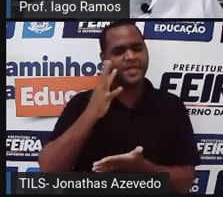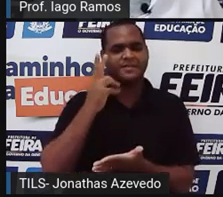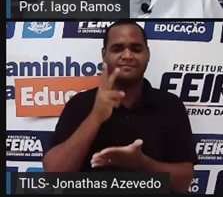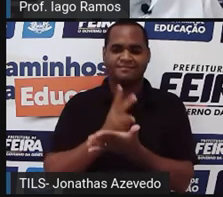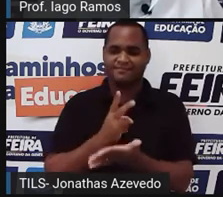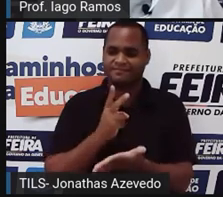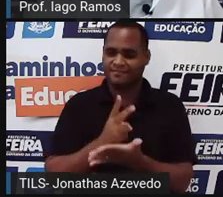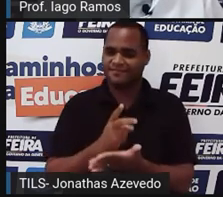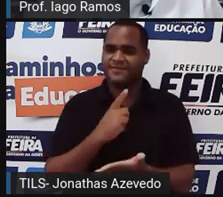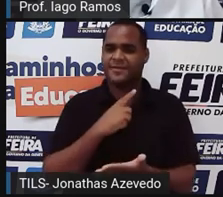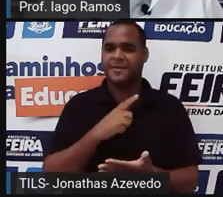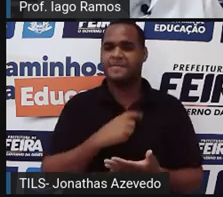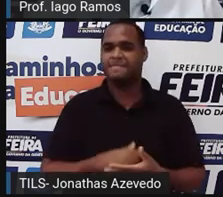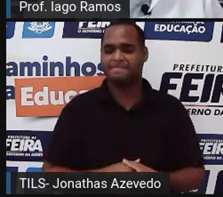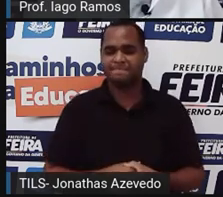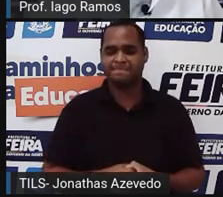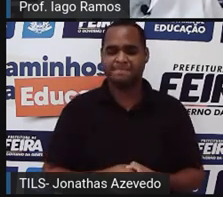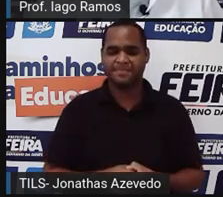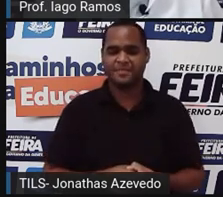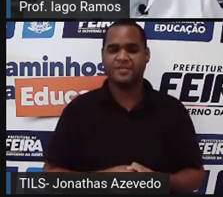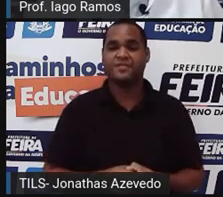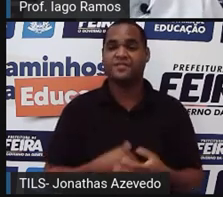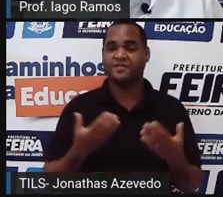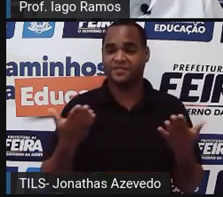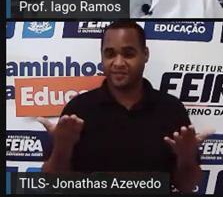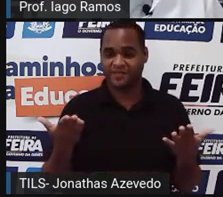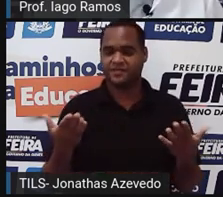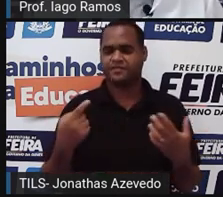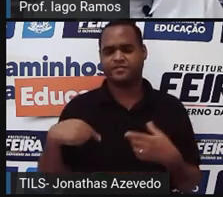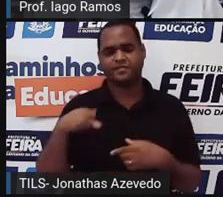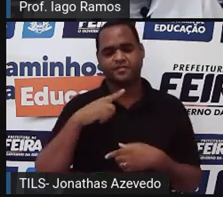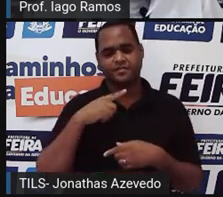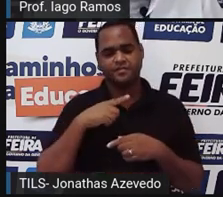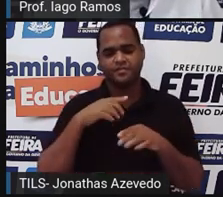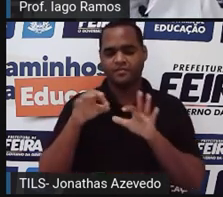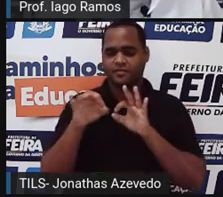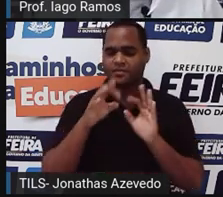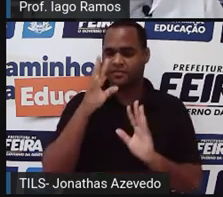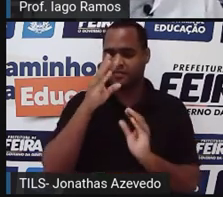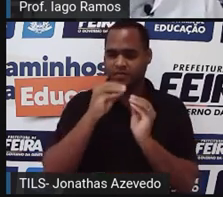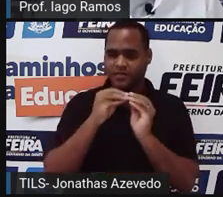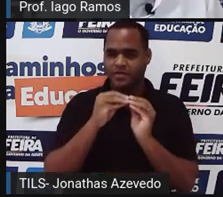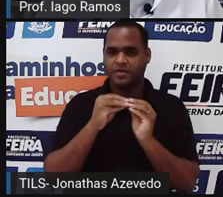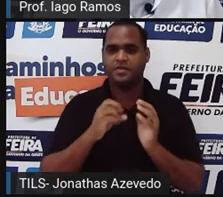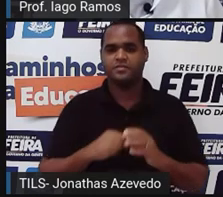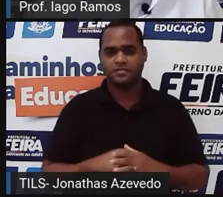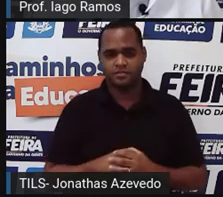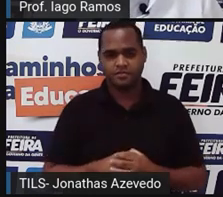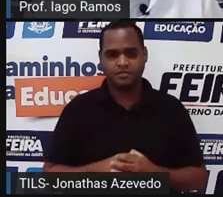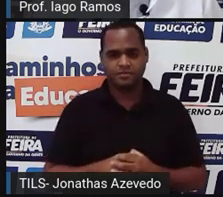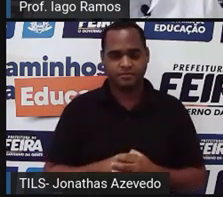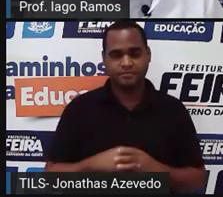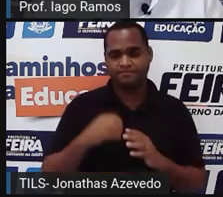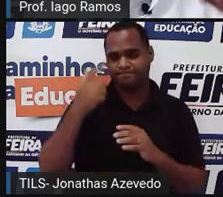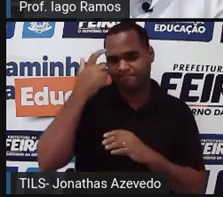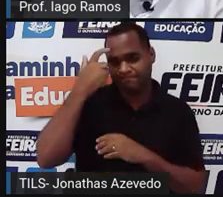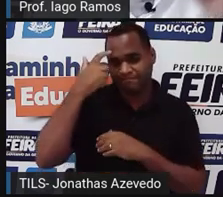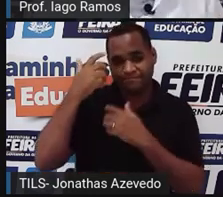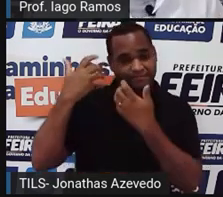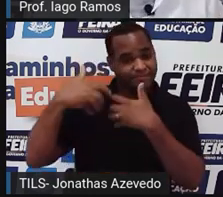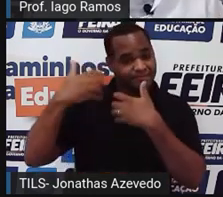Tá bom? Então, a gente pode concluir o seguinte, para organizar o pensamento.